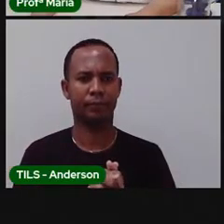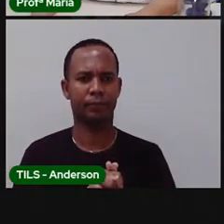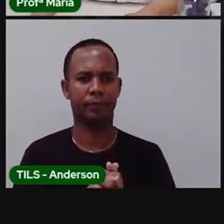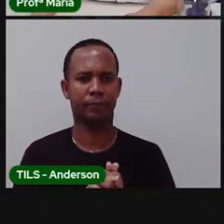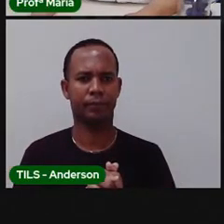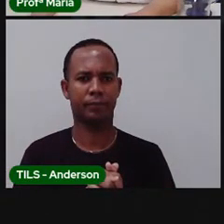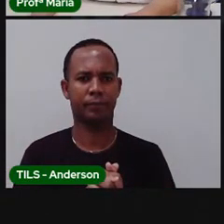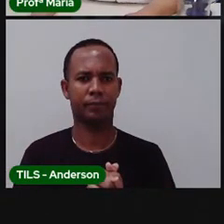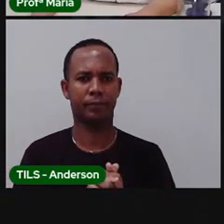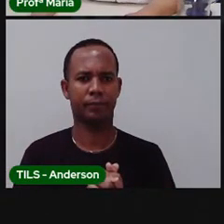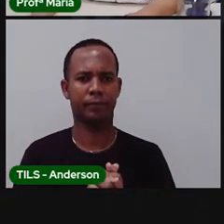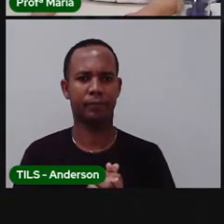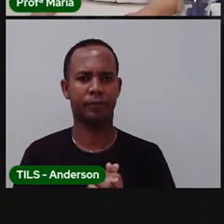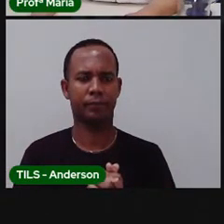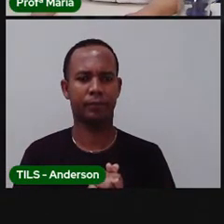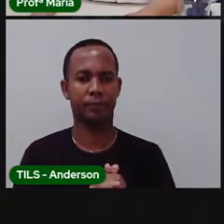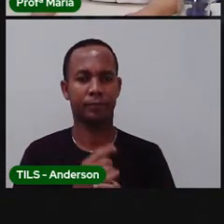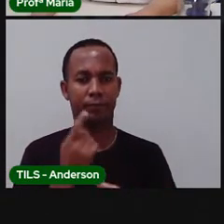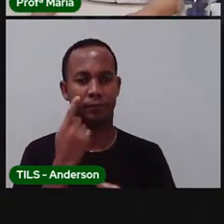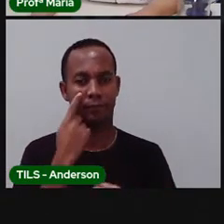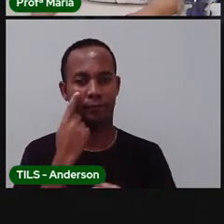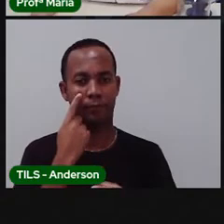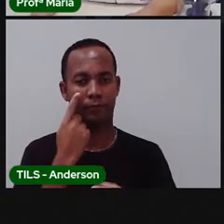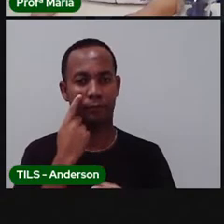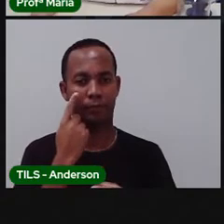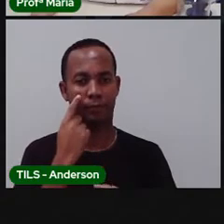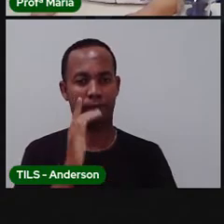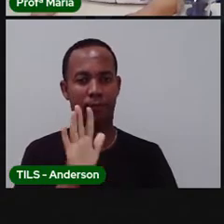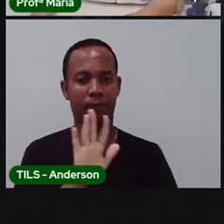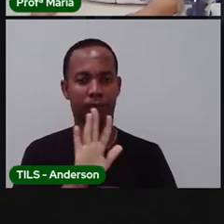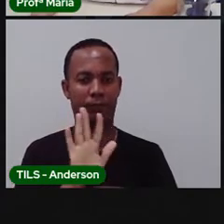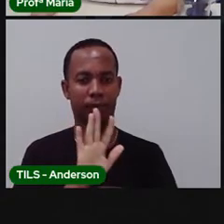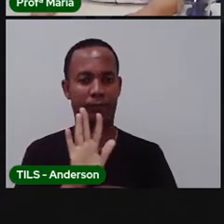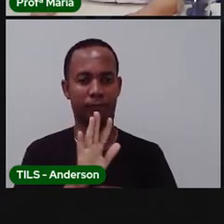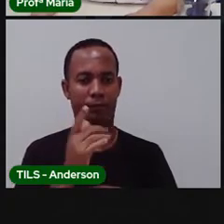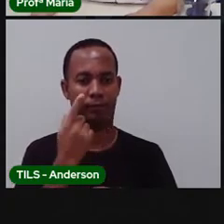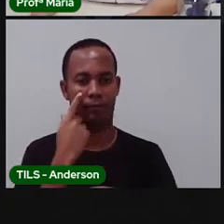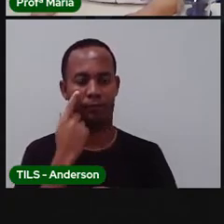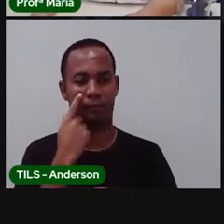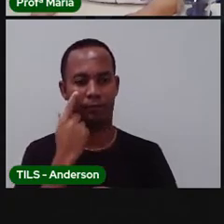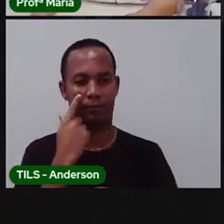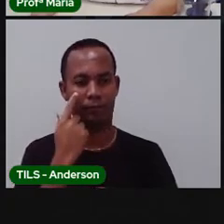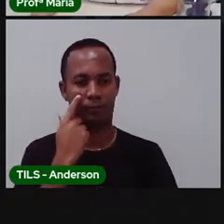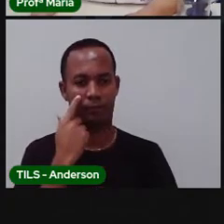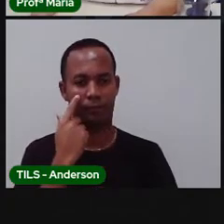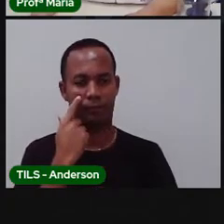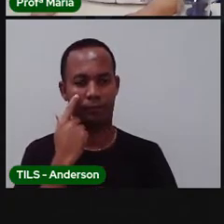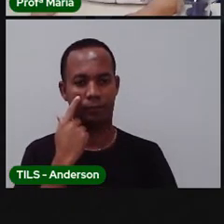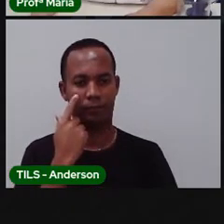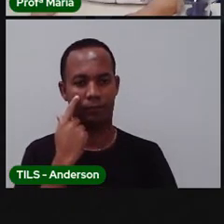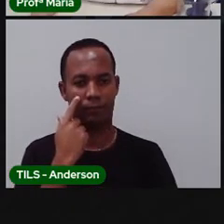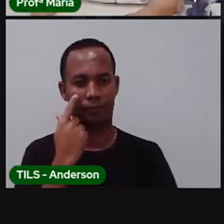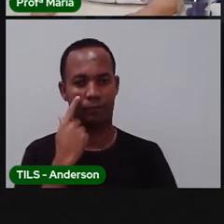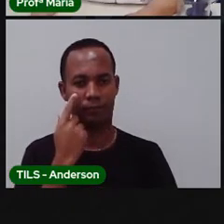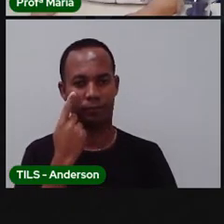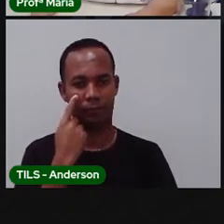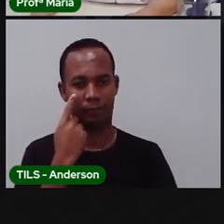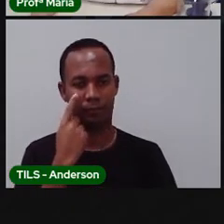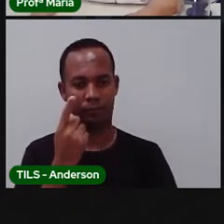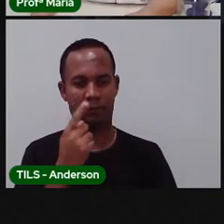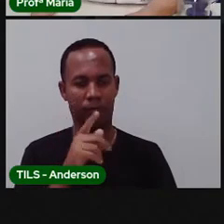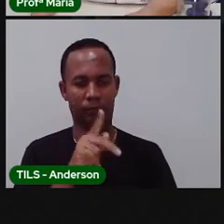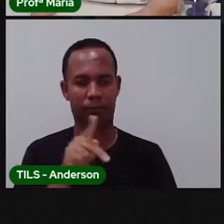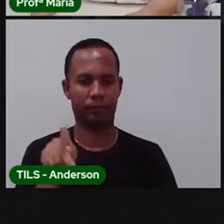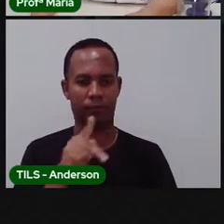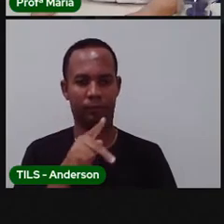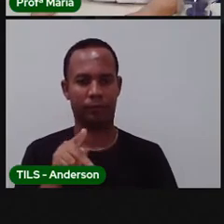Bom, vamos então, né, ao nosso vídeo falando sobre saneamento básico aí para vocês. A